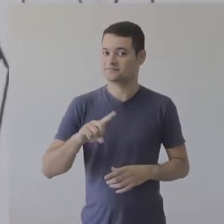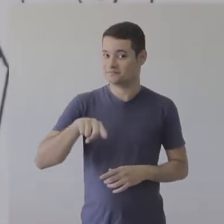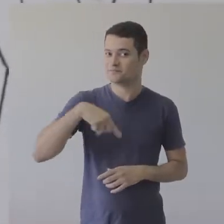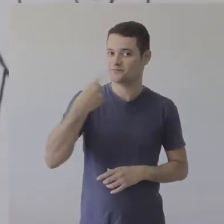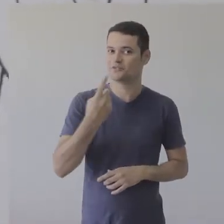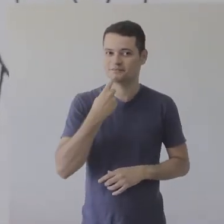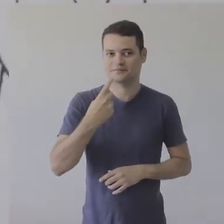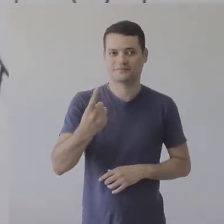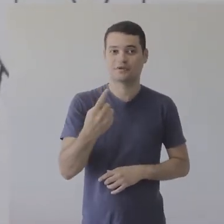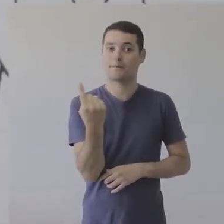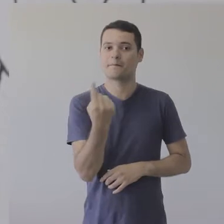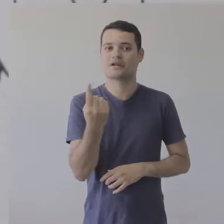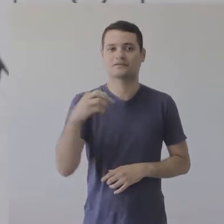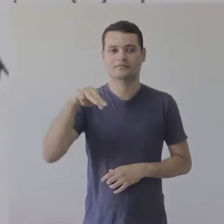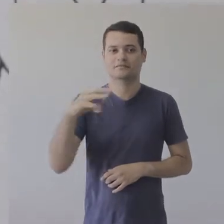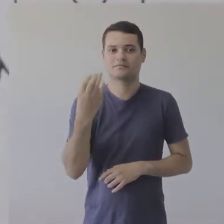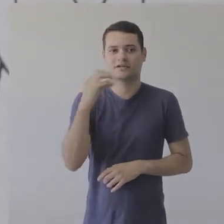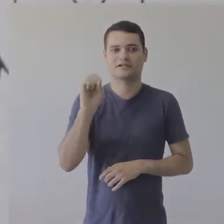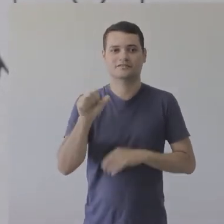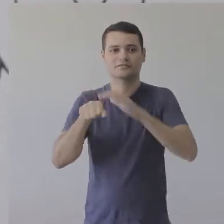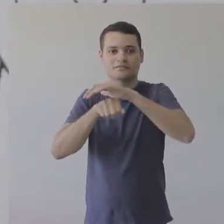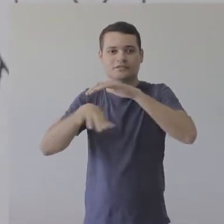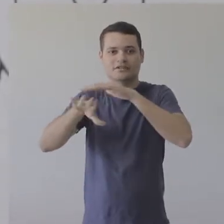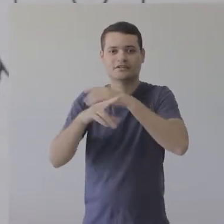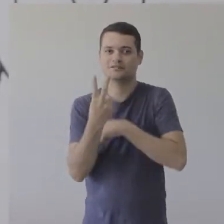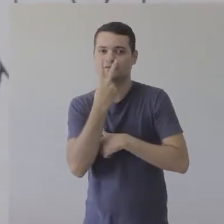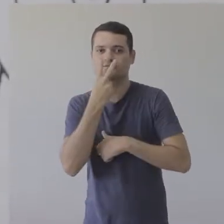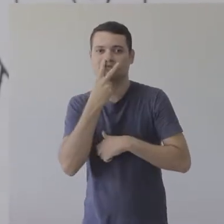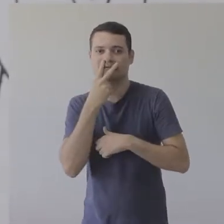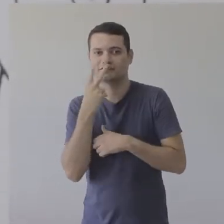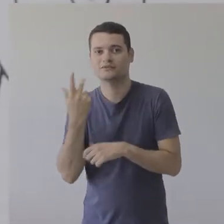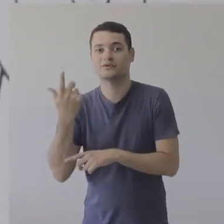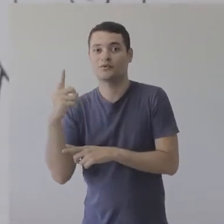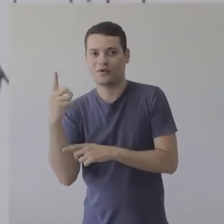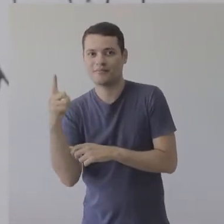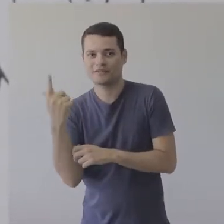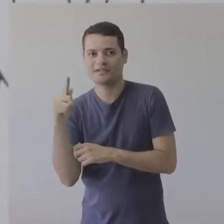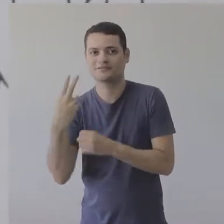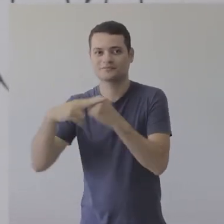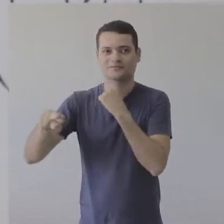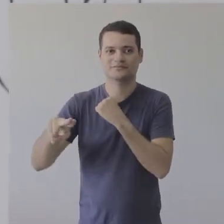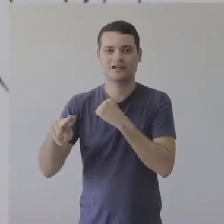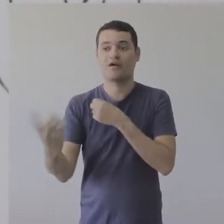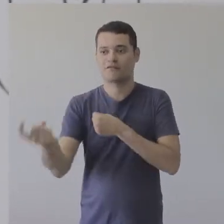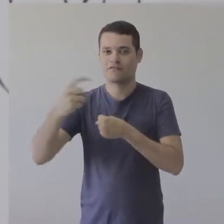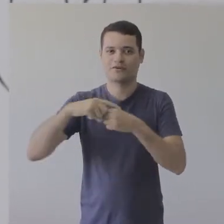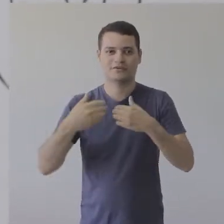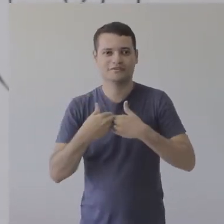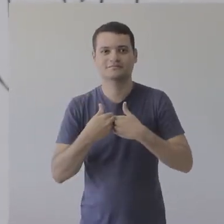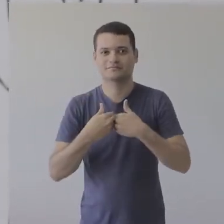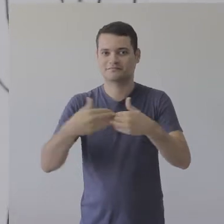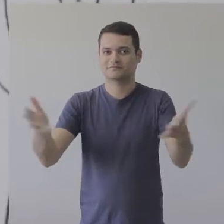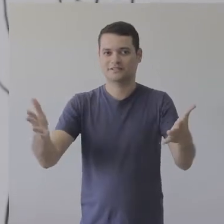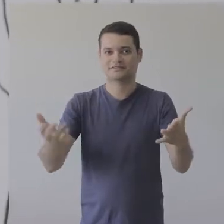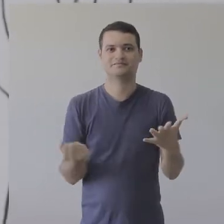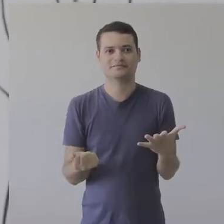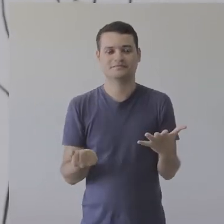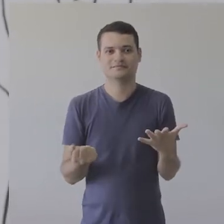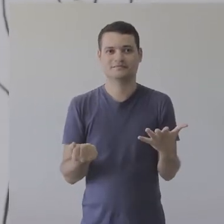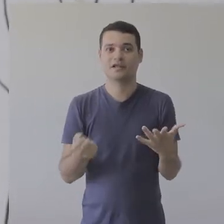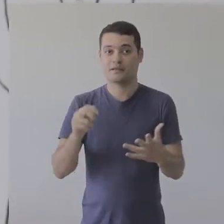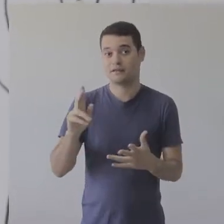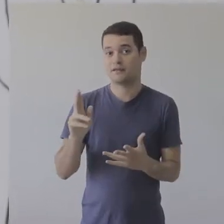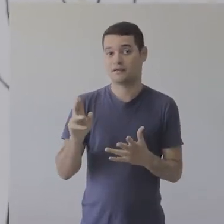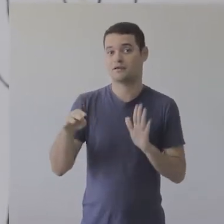E na próxima semana, dia 1º de março, o Planetário de Vitória, que fica no campus de Goiabeiras, retoma sua programação aberta para o